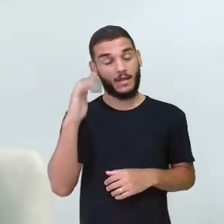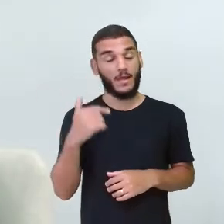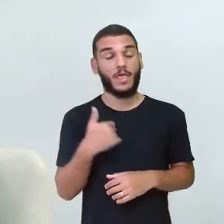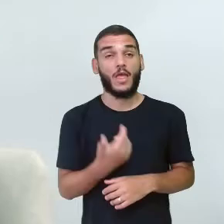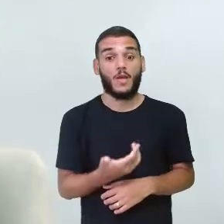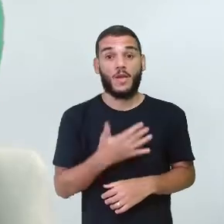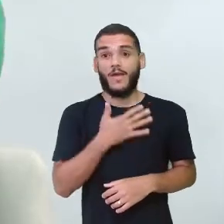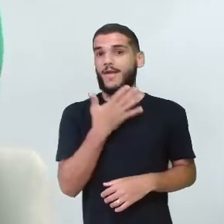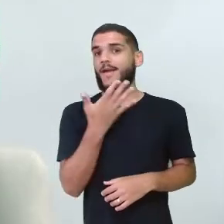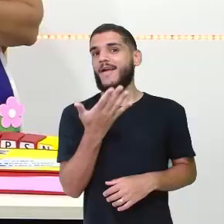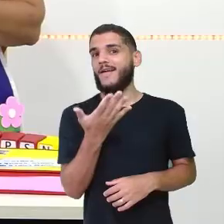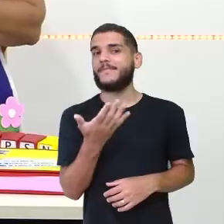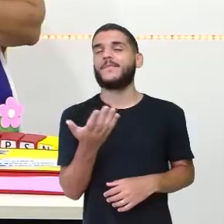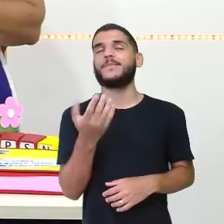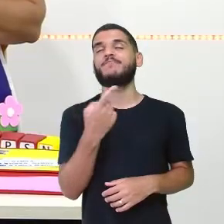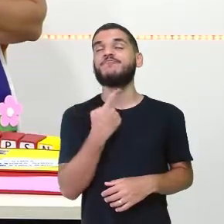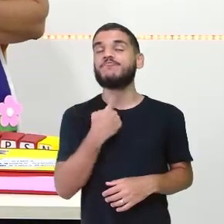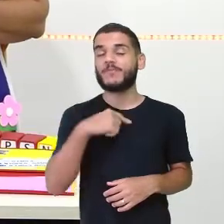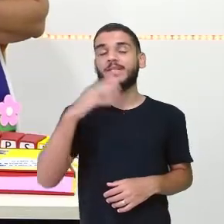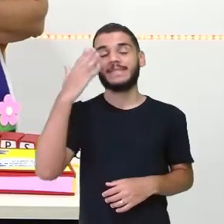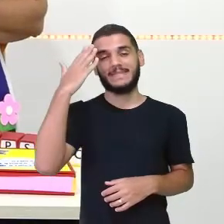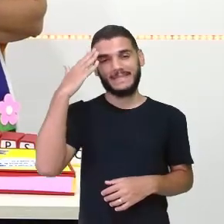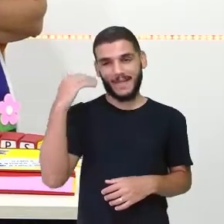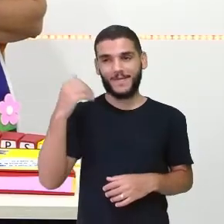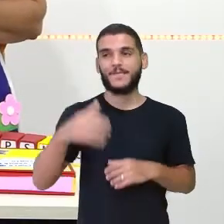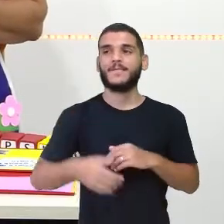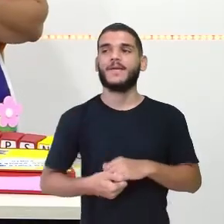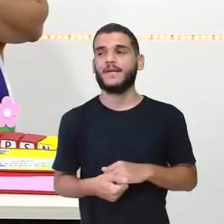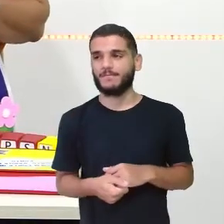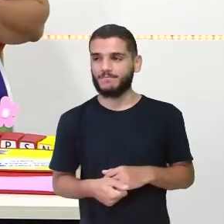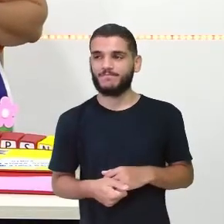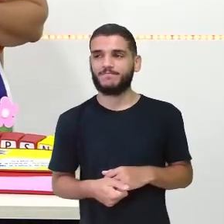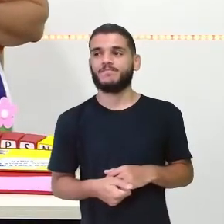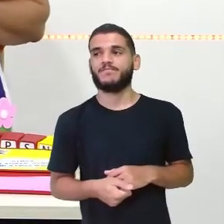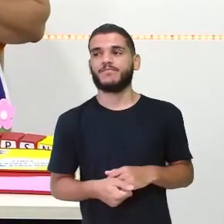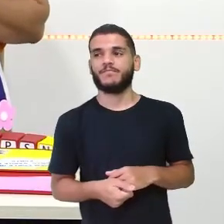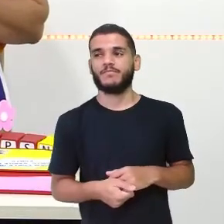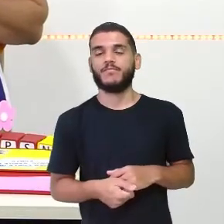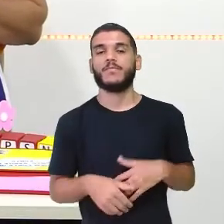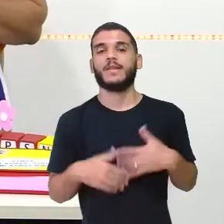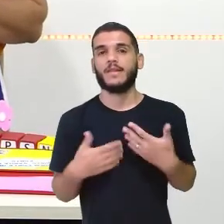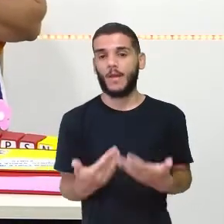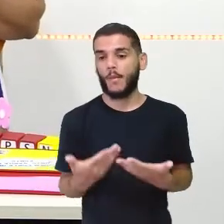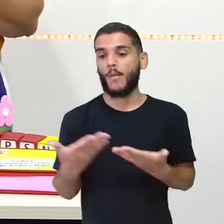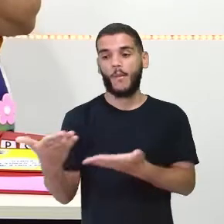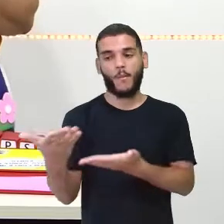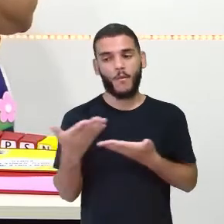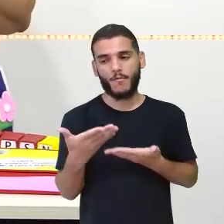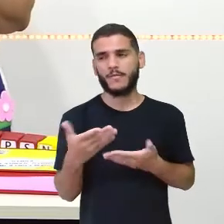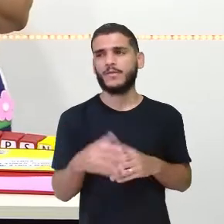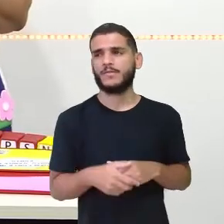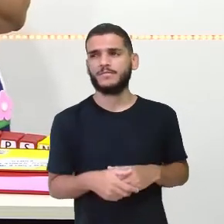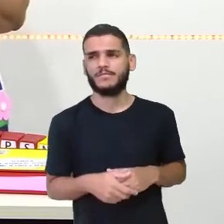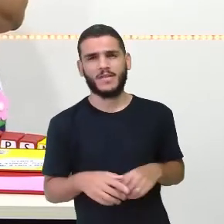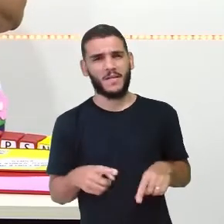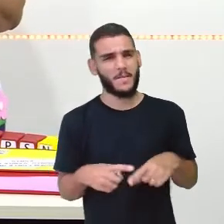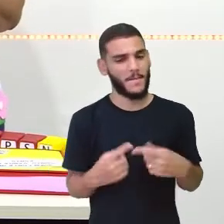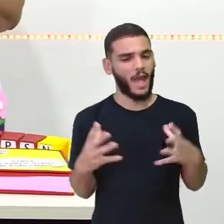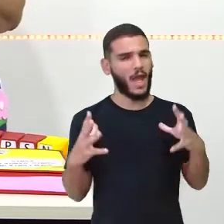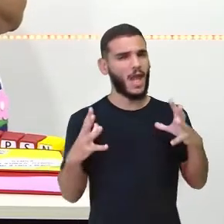quero saber. Olha aqui, ó. A raposa foi e convidou o tucano, mas eles não se